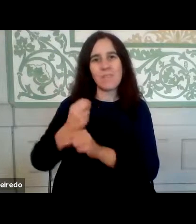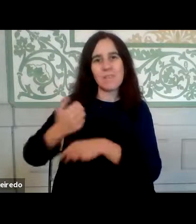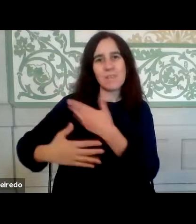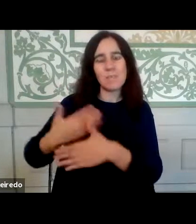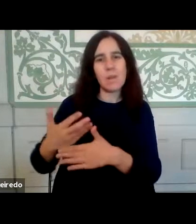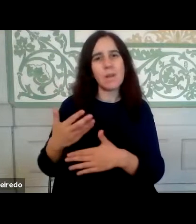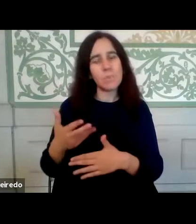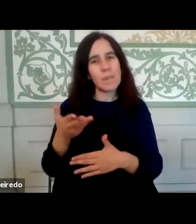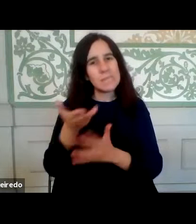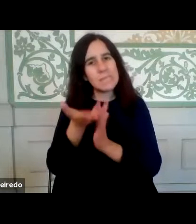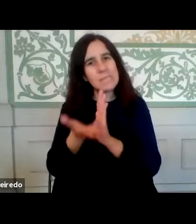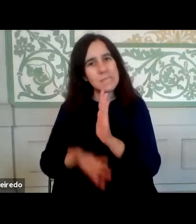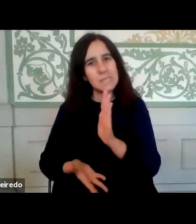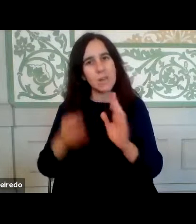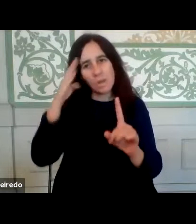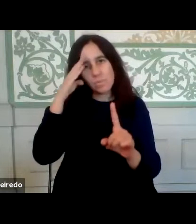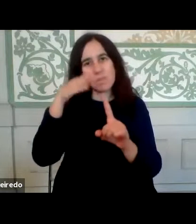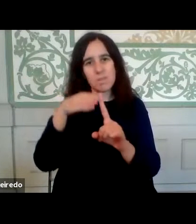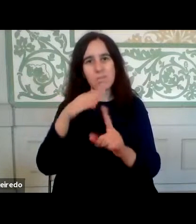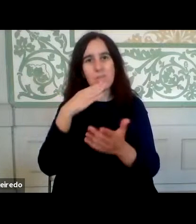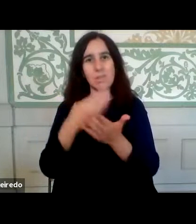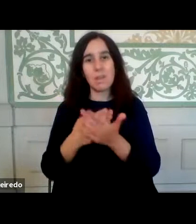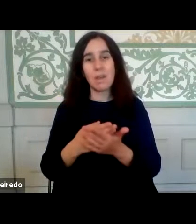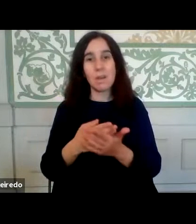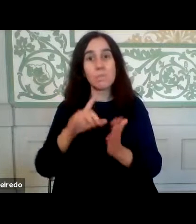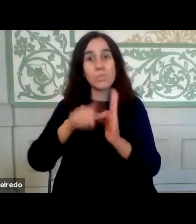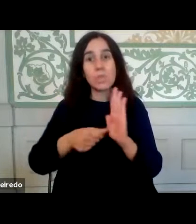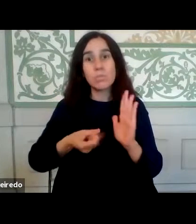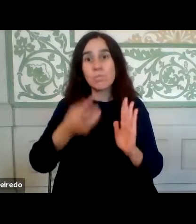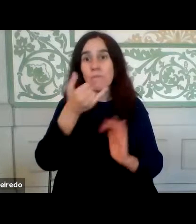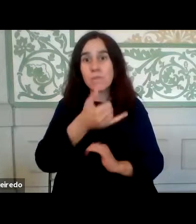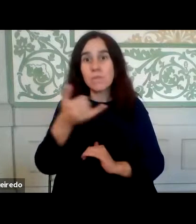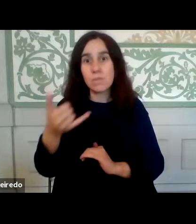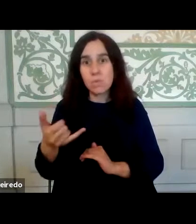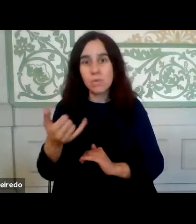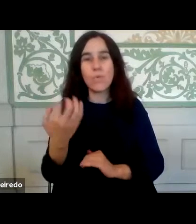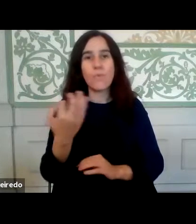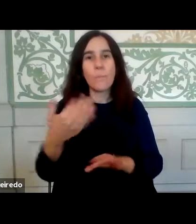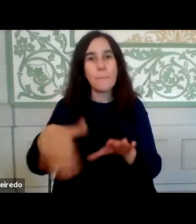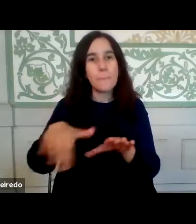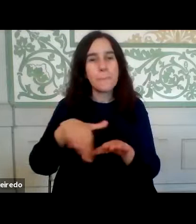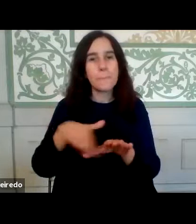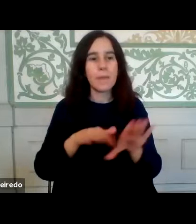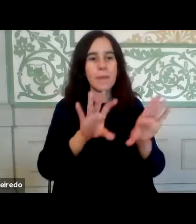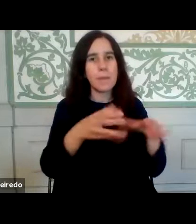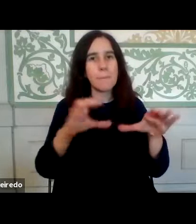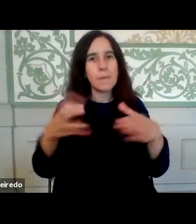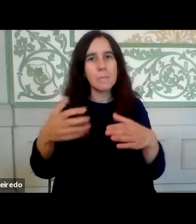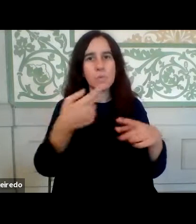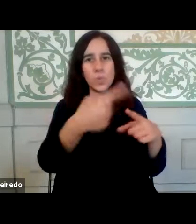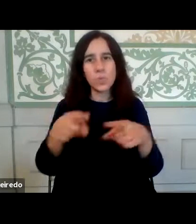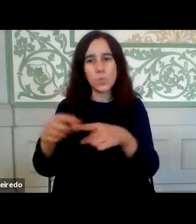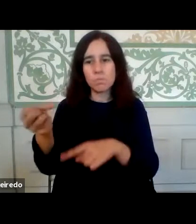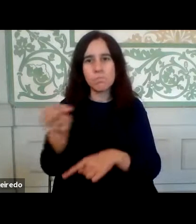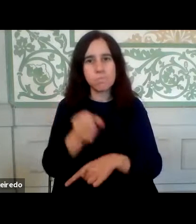portanto, todos estes objetivos que resultaram em 22 projetos com a participação de equipes multidisciplinares